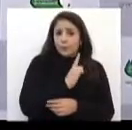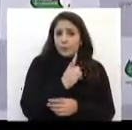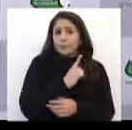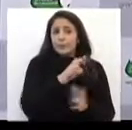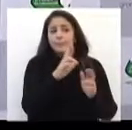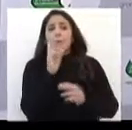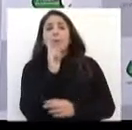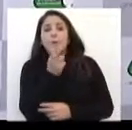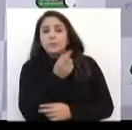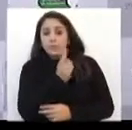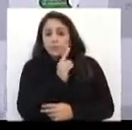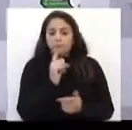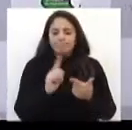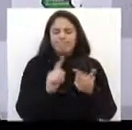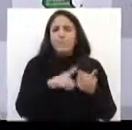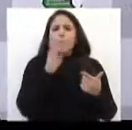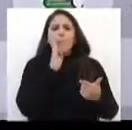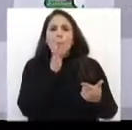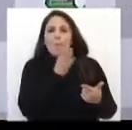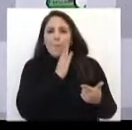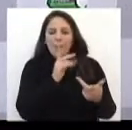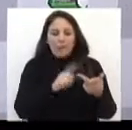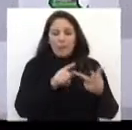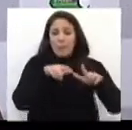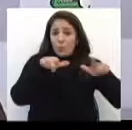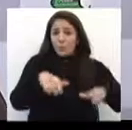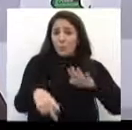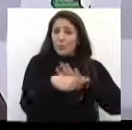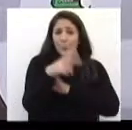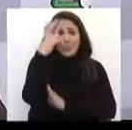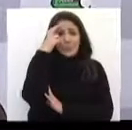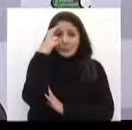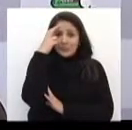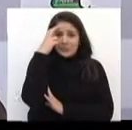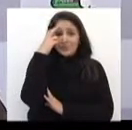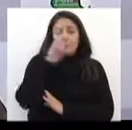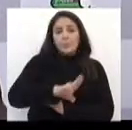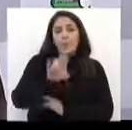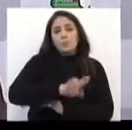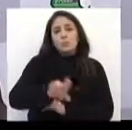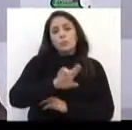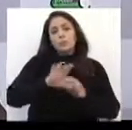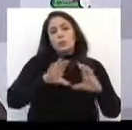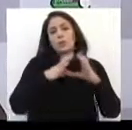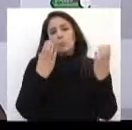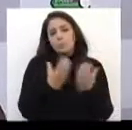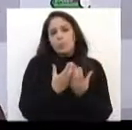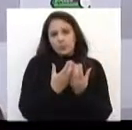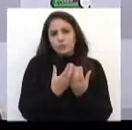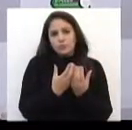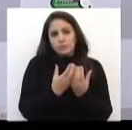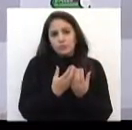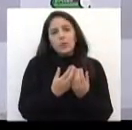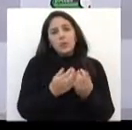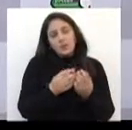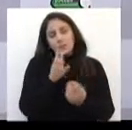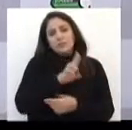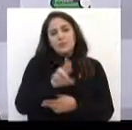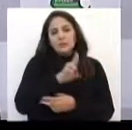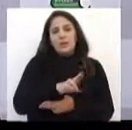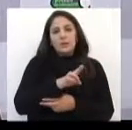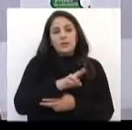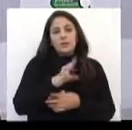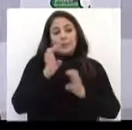restaurante, nós teremos um barzinho, nós teremos um espaço cultural para o uso da população, e ele será explorado pela iniciativa